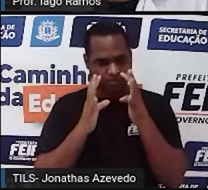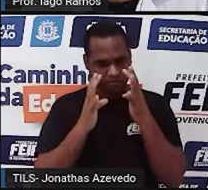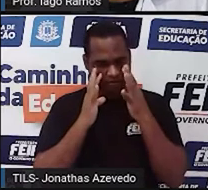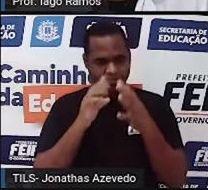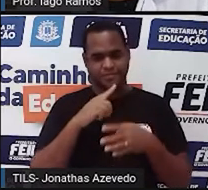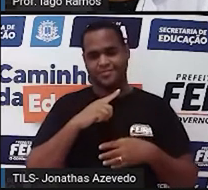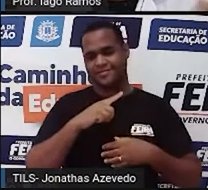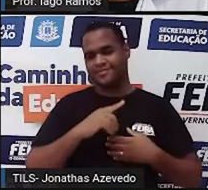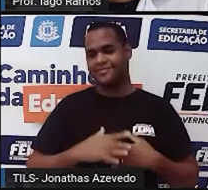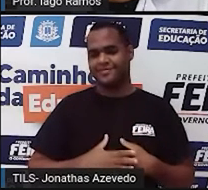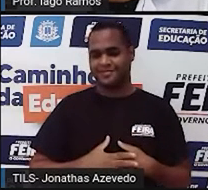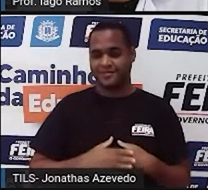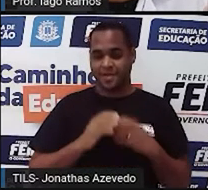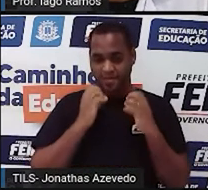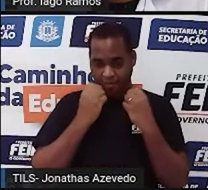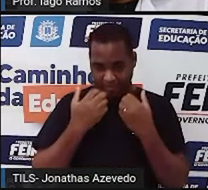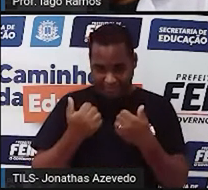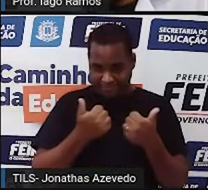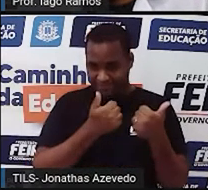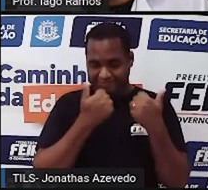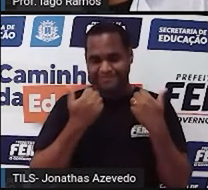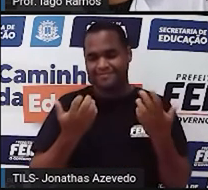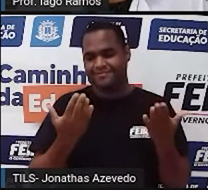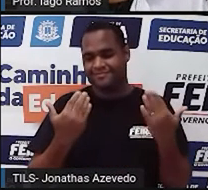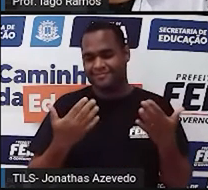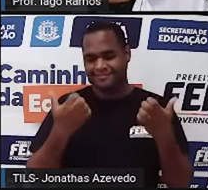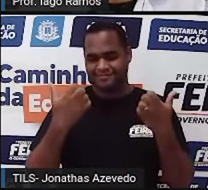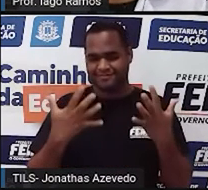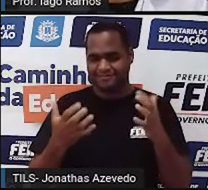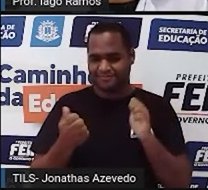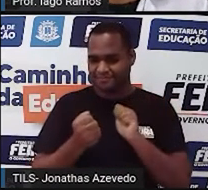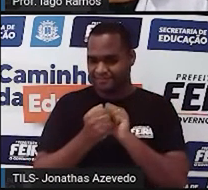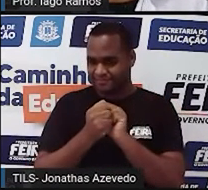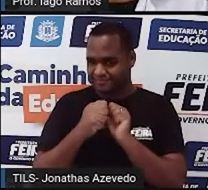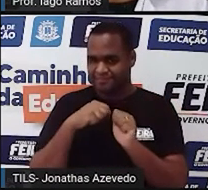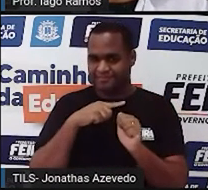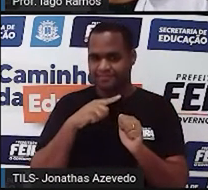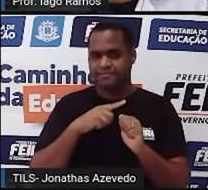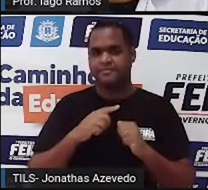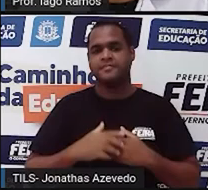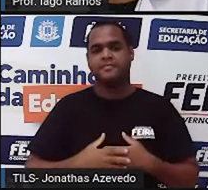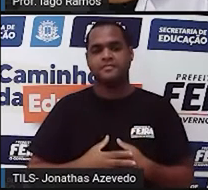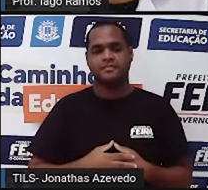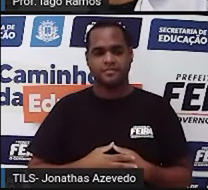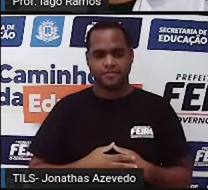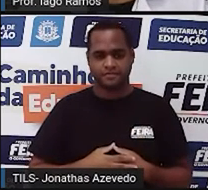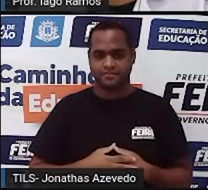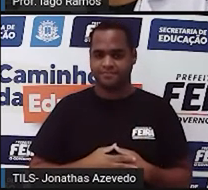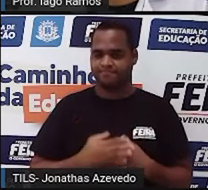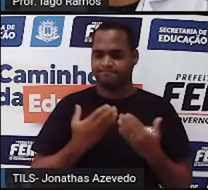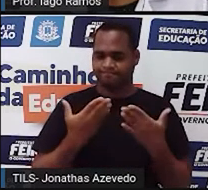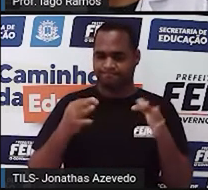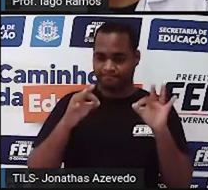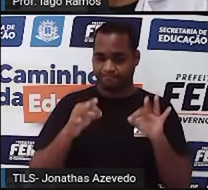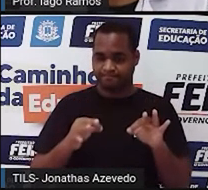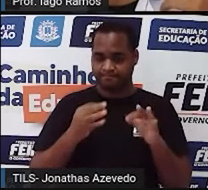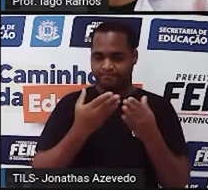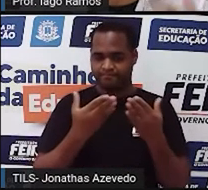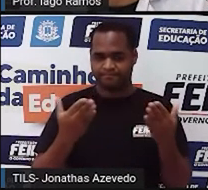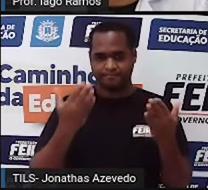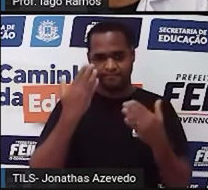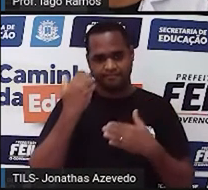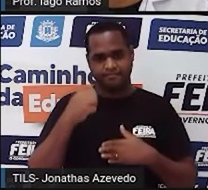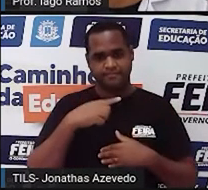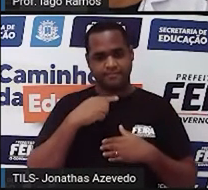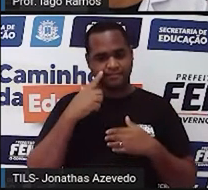tá bom? Então, vamos lá? Vem comigo, vamos juntos, olha só. Disso eu já tenho certeza, né? As coisas